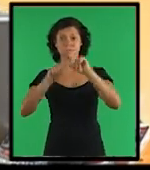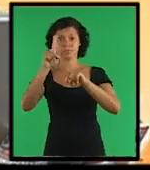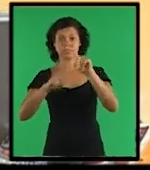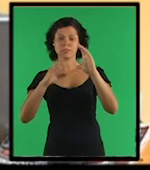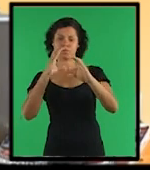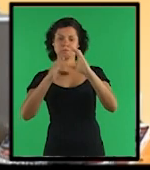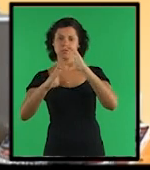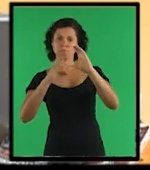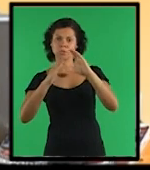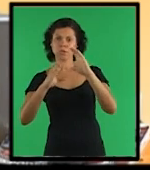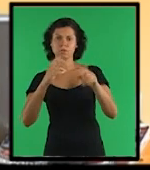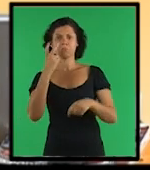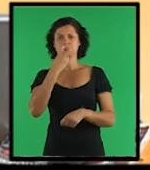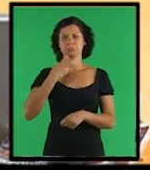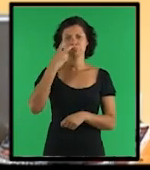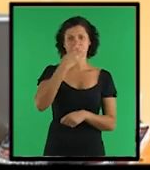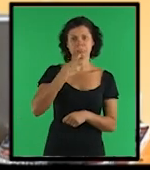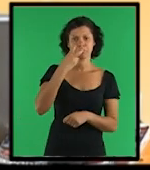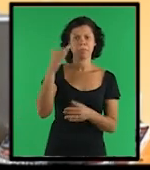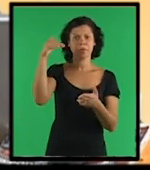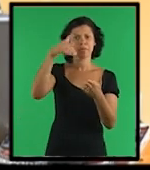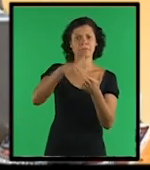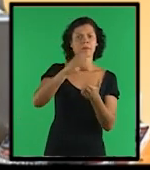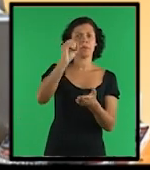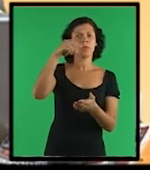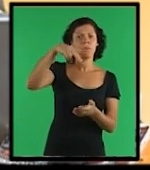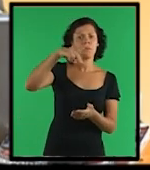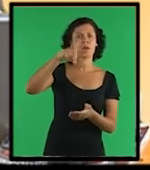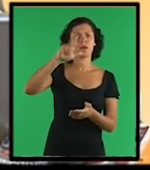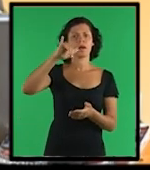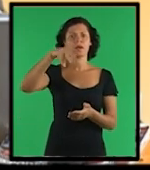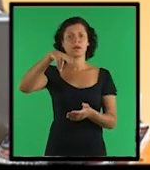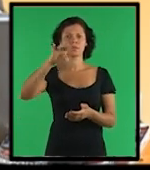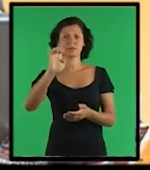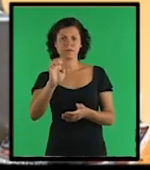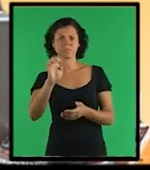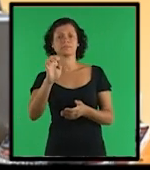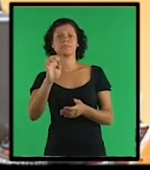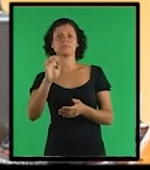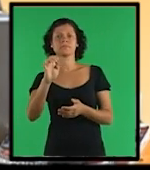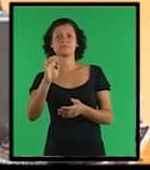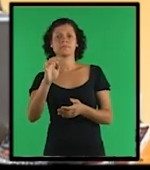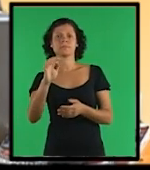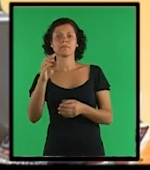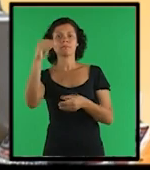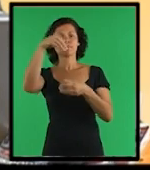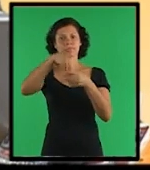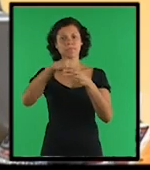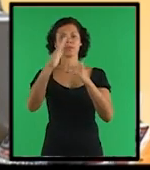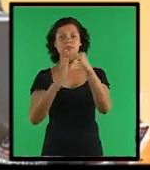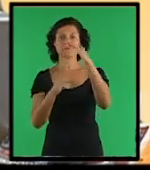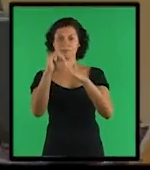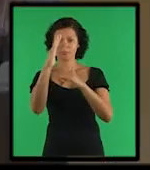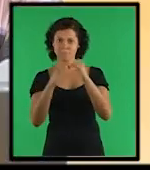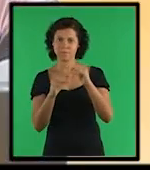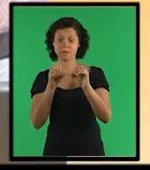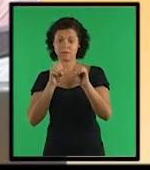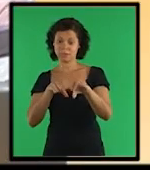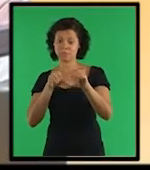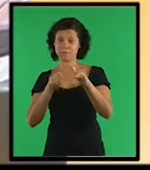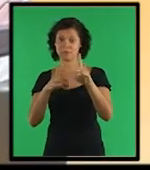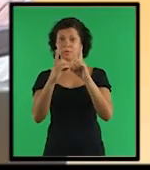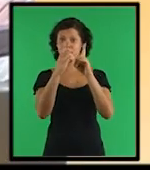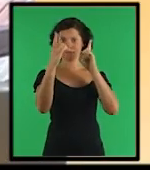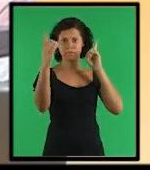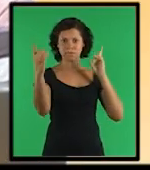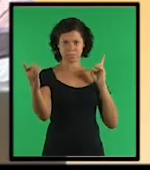desde a oralidade até ferramentas online, com vistas à sua aplicabilidade às práticas de ensino à distância. Apesar